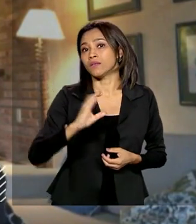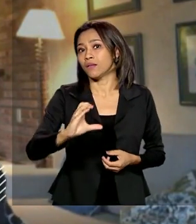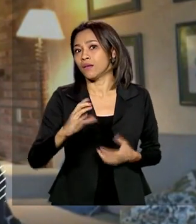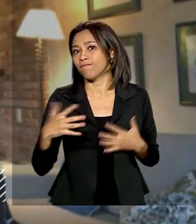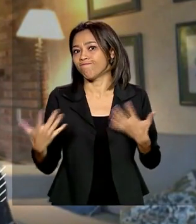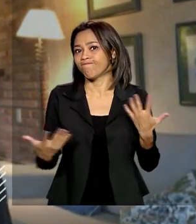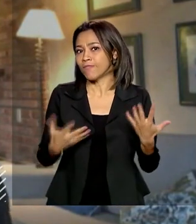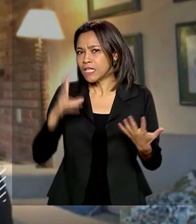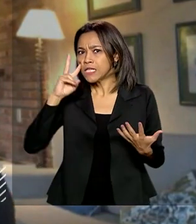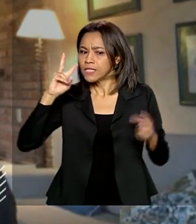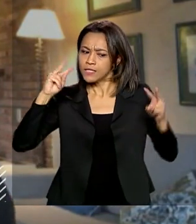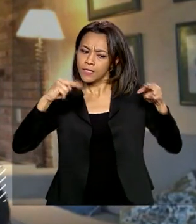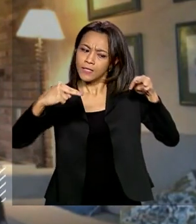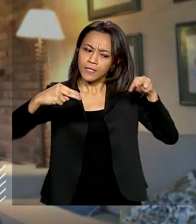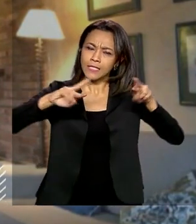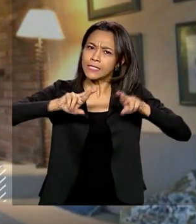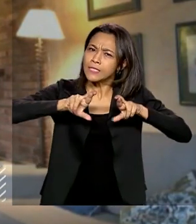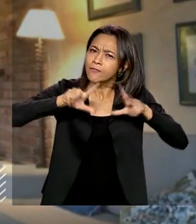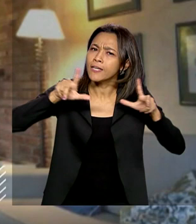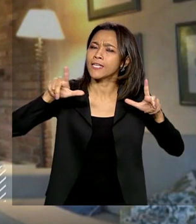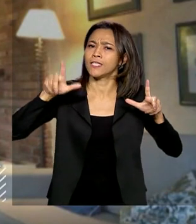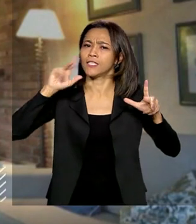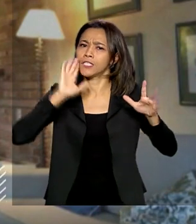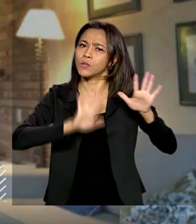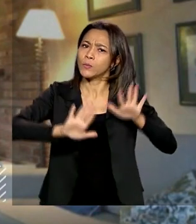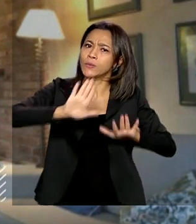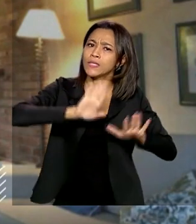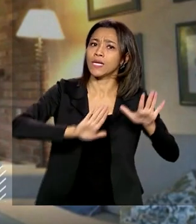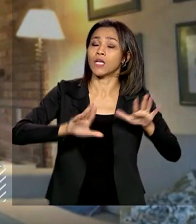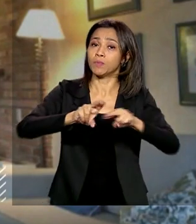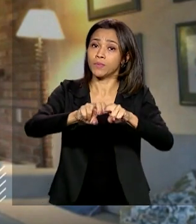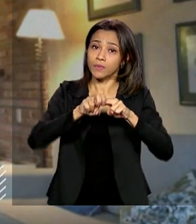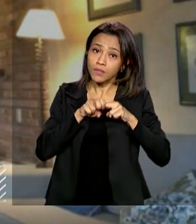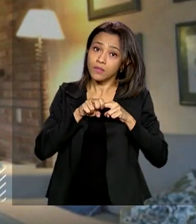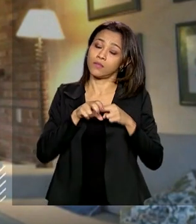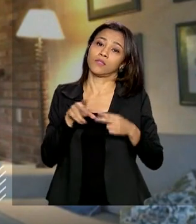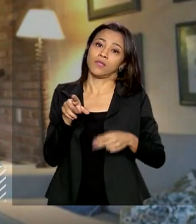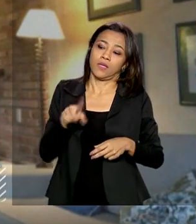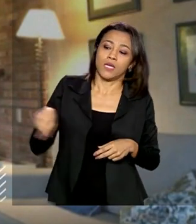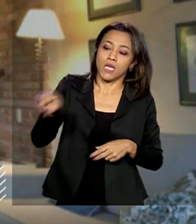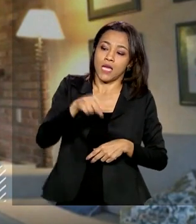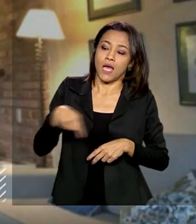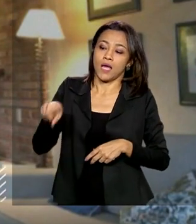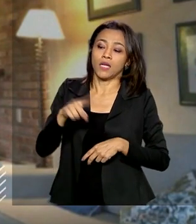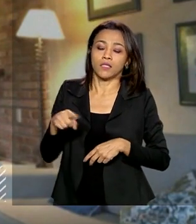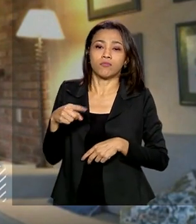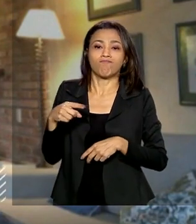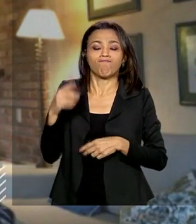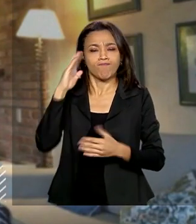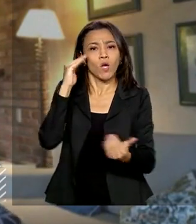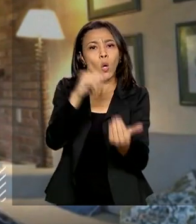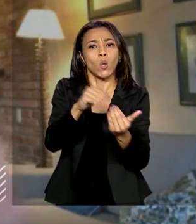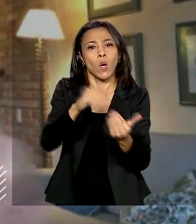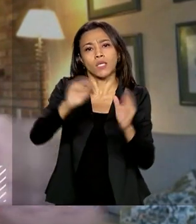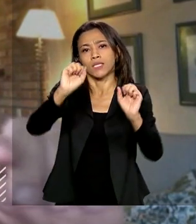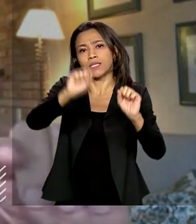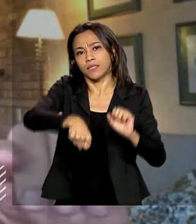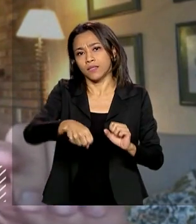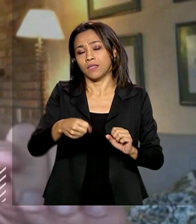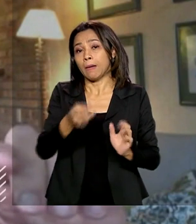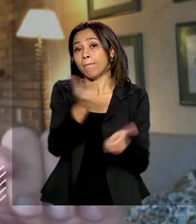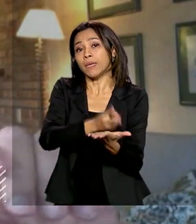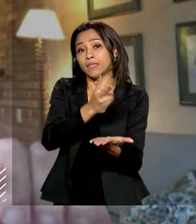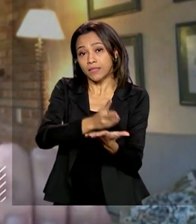de uma forma diferente. Tanto é que as entidades, elas se conformam, sim, com a manutenção desta alíquota